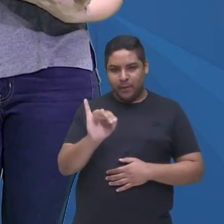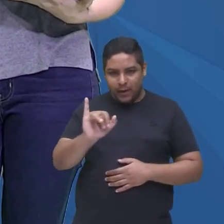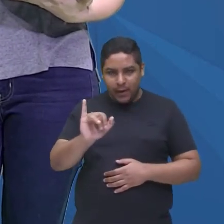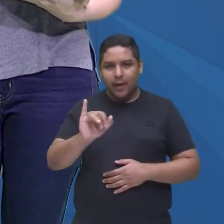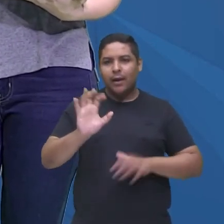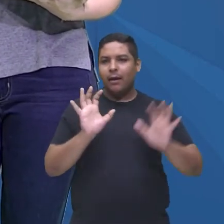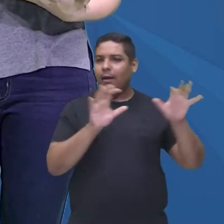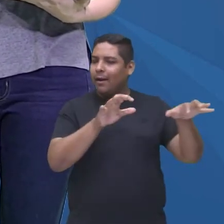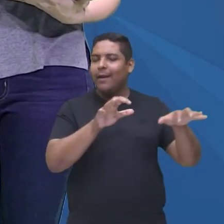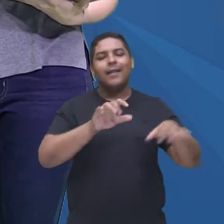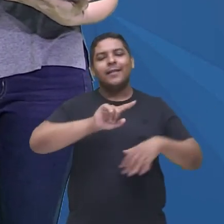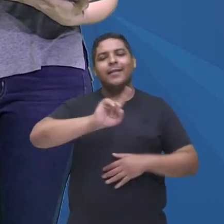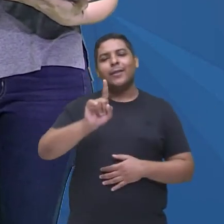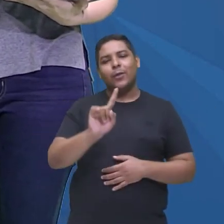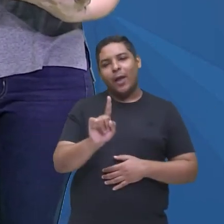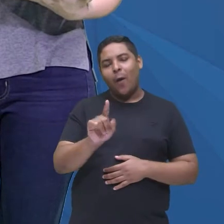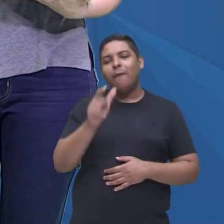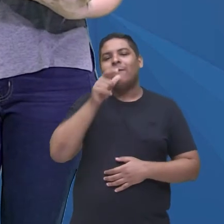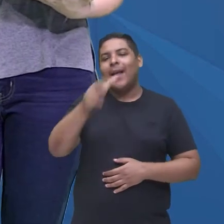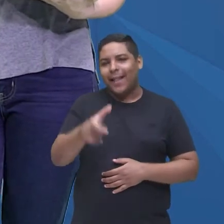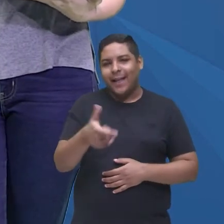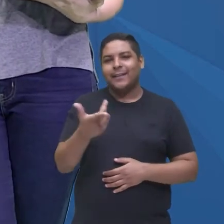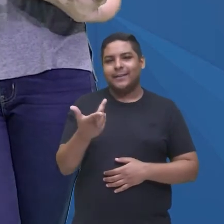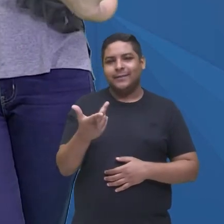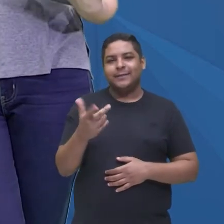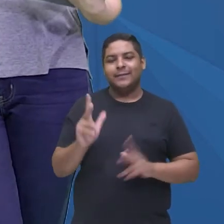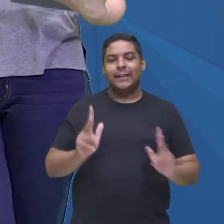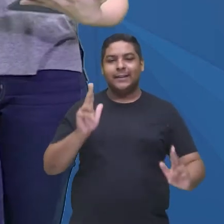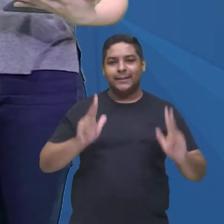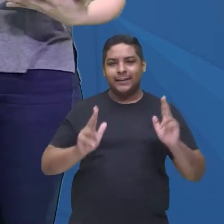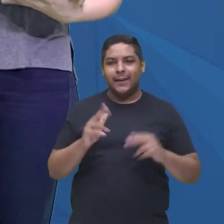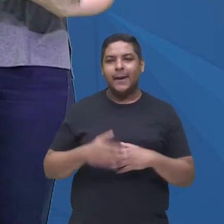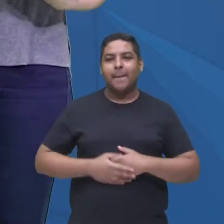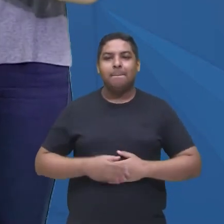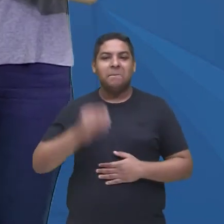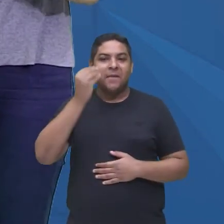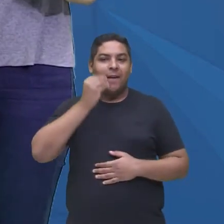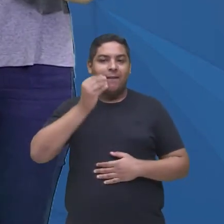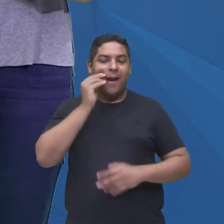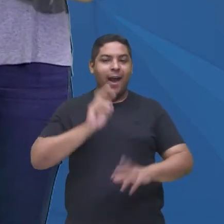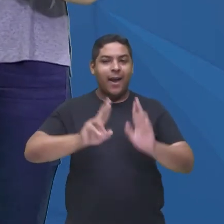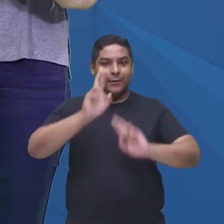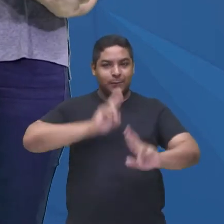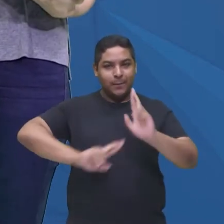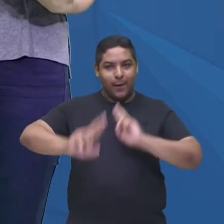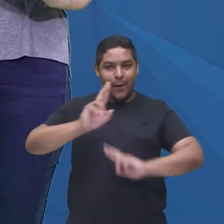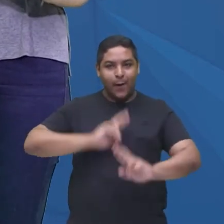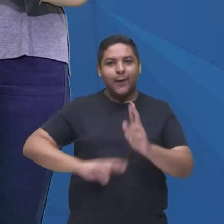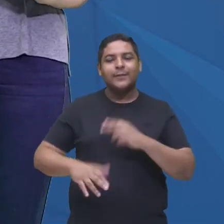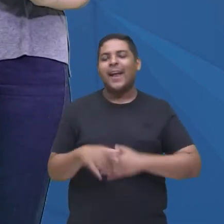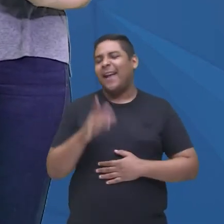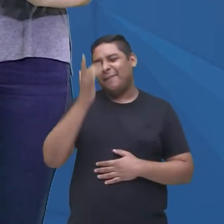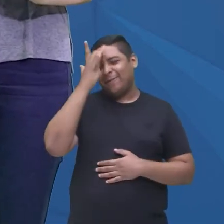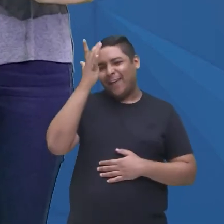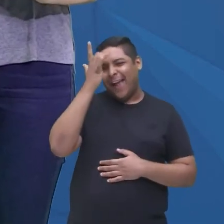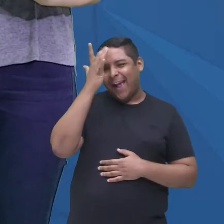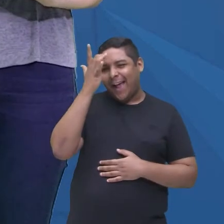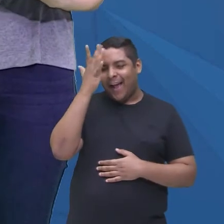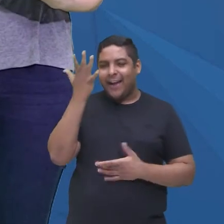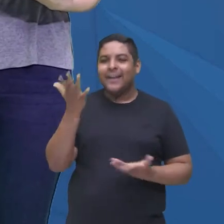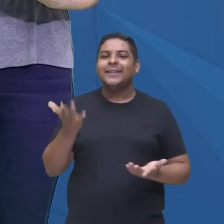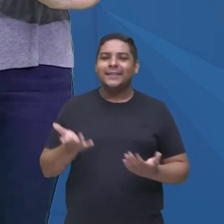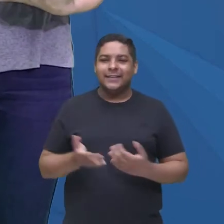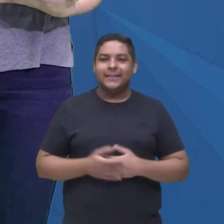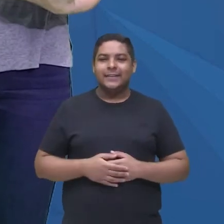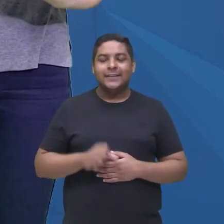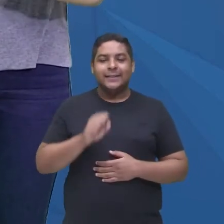na série de TV, tá bom, vamos dar uma olhadinha ali, computando as nossas respostas, essa está fácil, né, se você